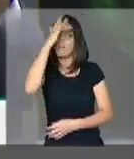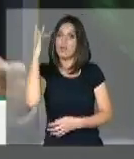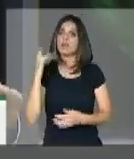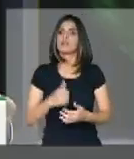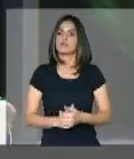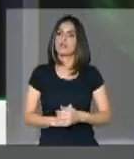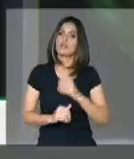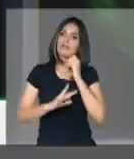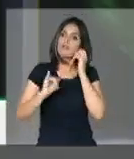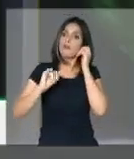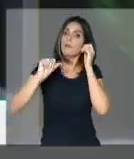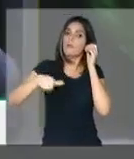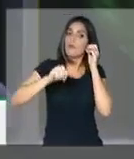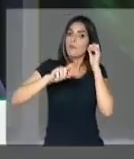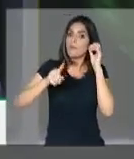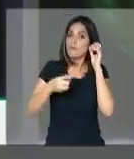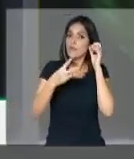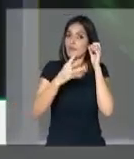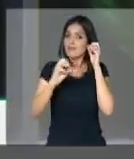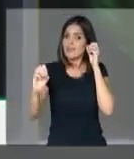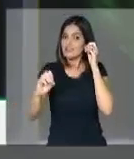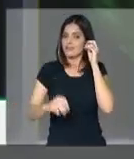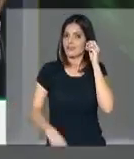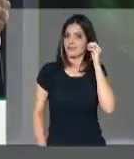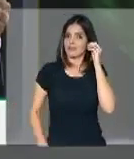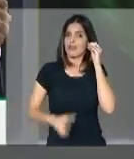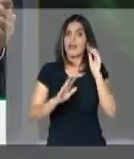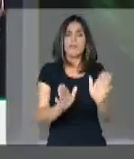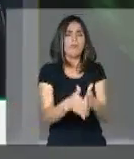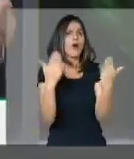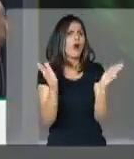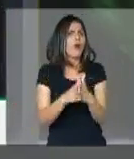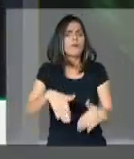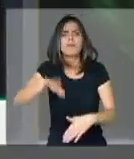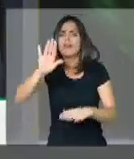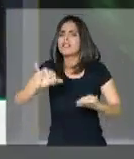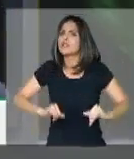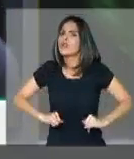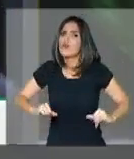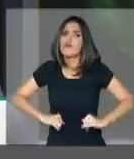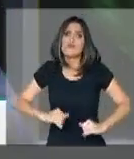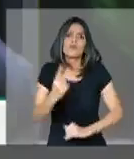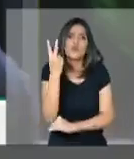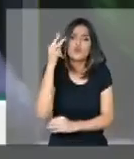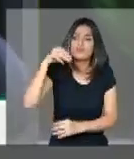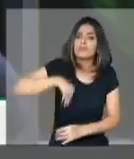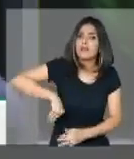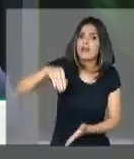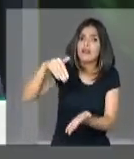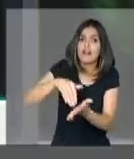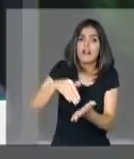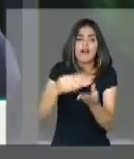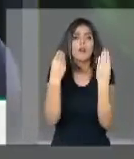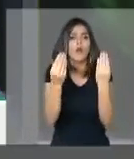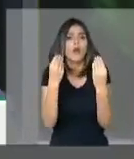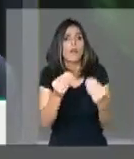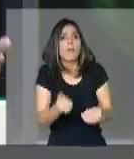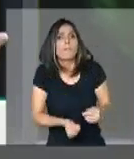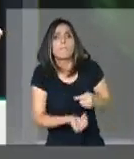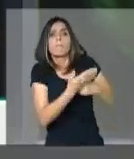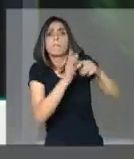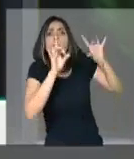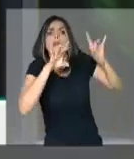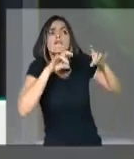cálculo para mil e trezentos reais. atingem diretamente os mais pobres, quem vive até dois salários mínimos, desde quando isso é combate a